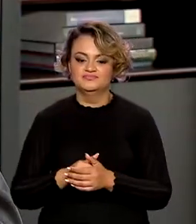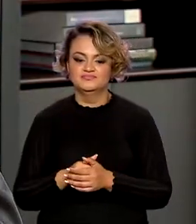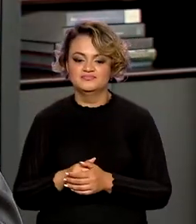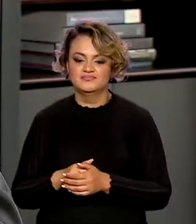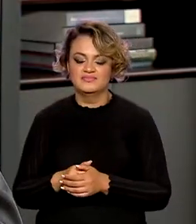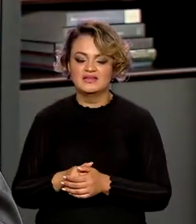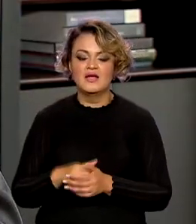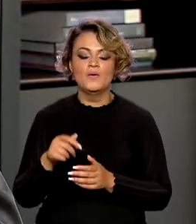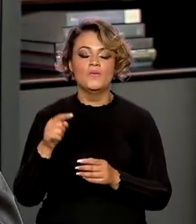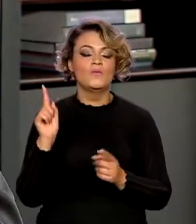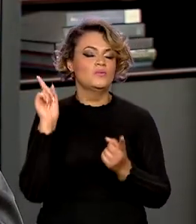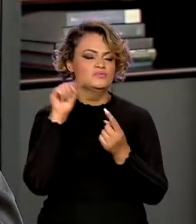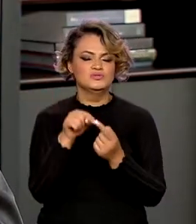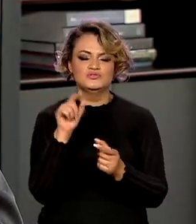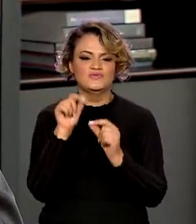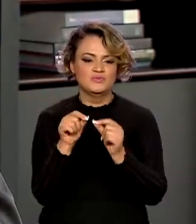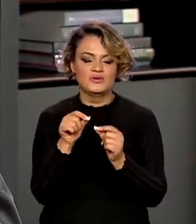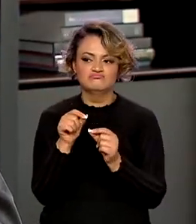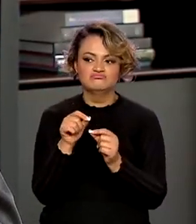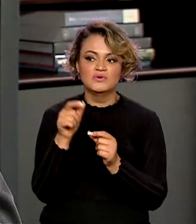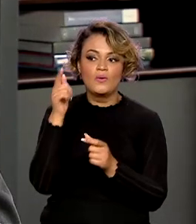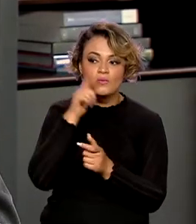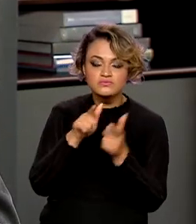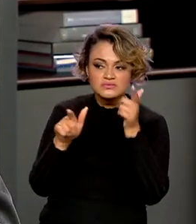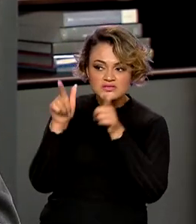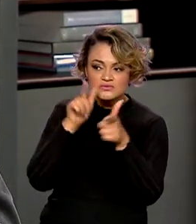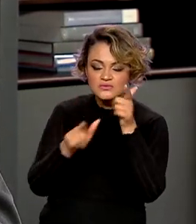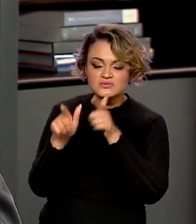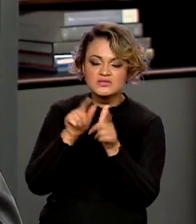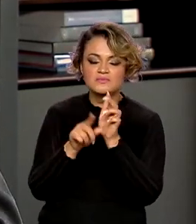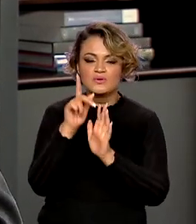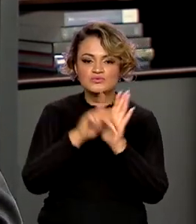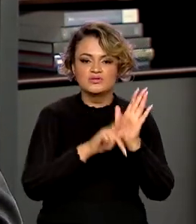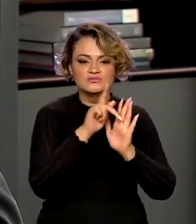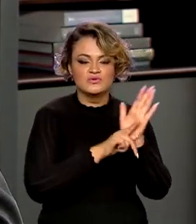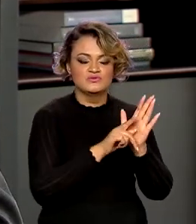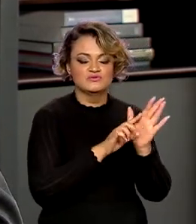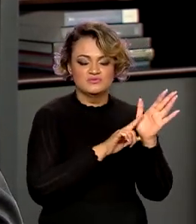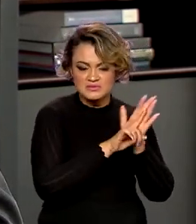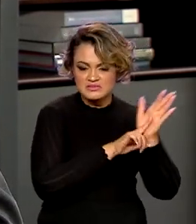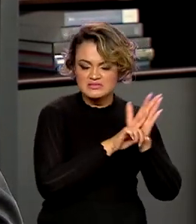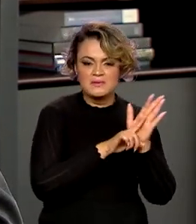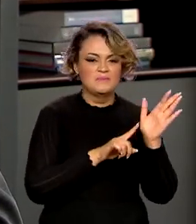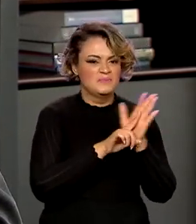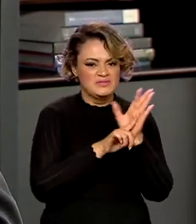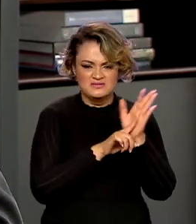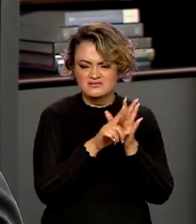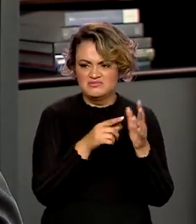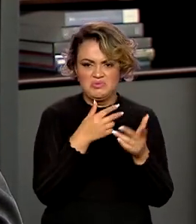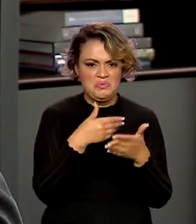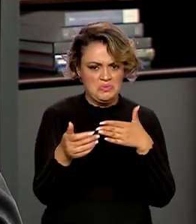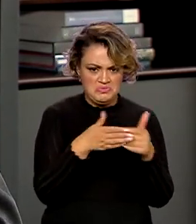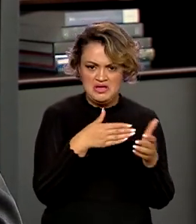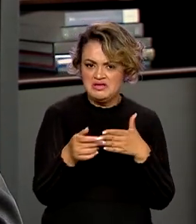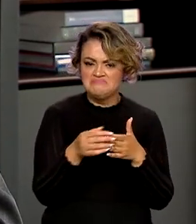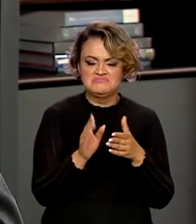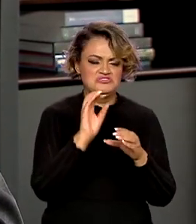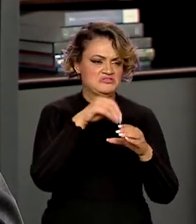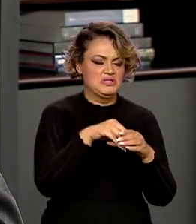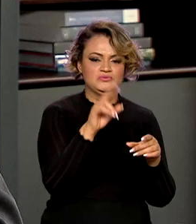chamada é angariar projetos de pesquisa, qualquer tipo de pesquisador, seja nas